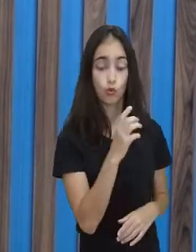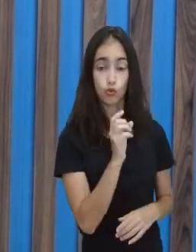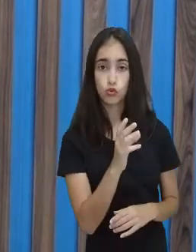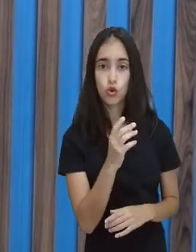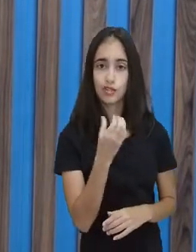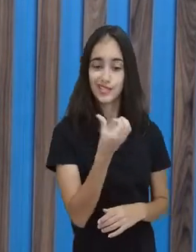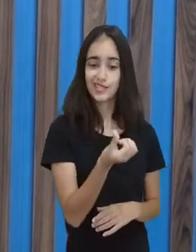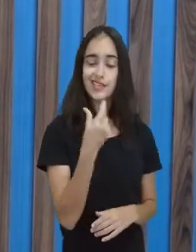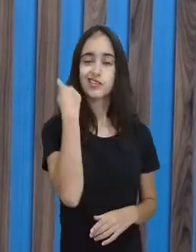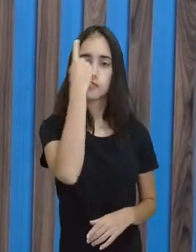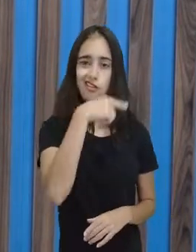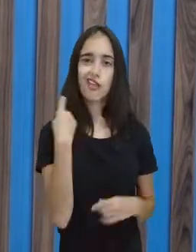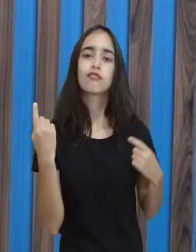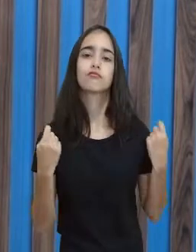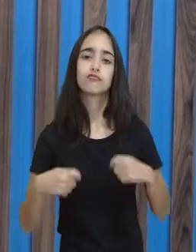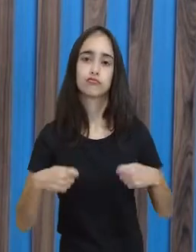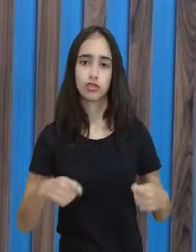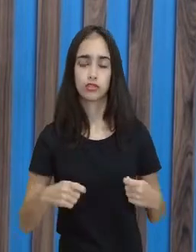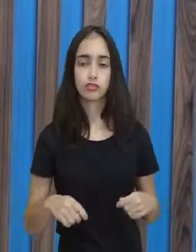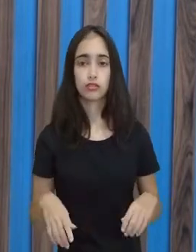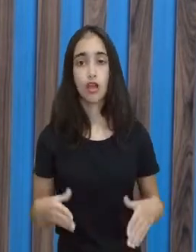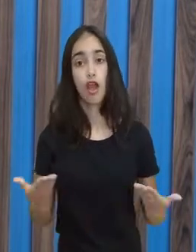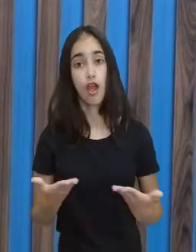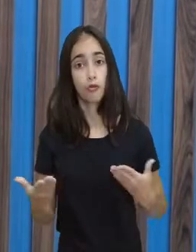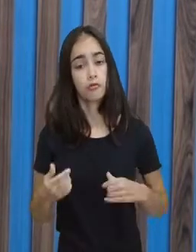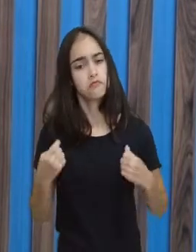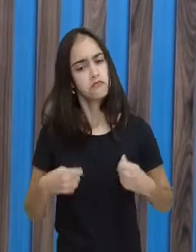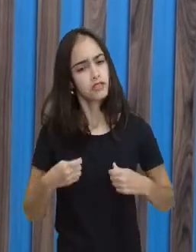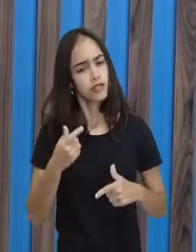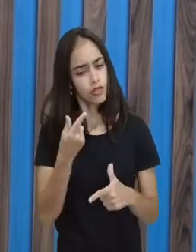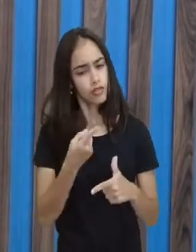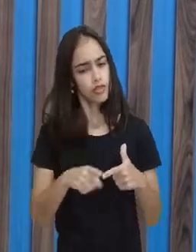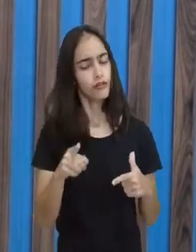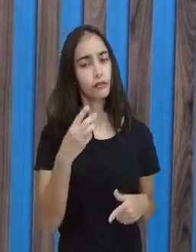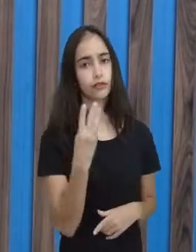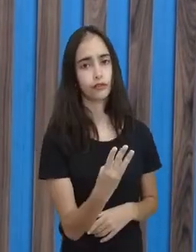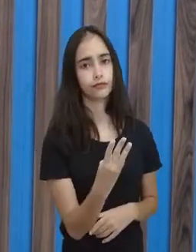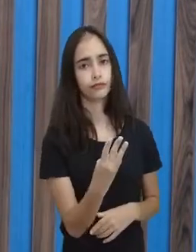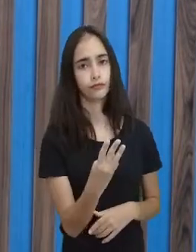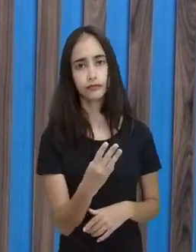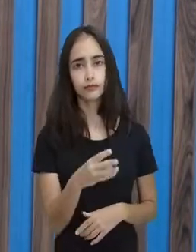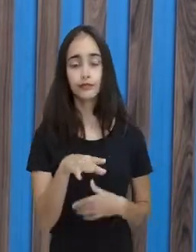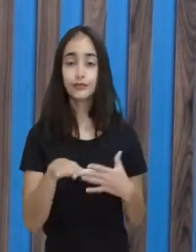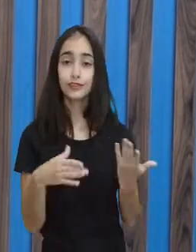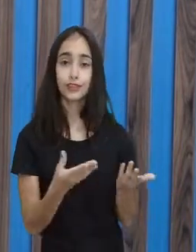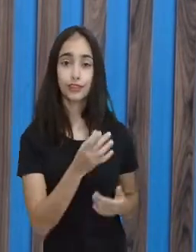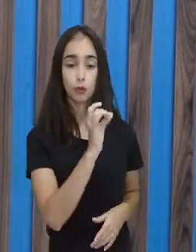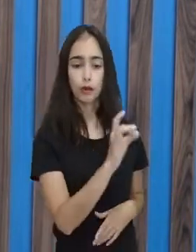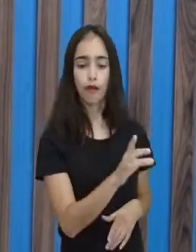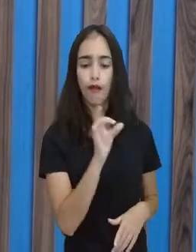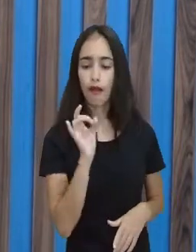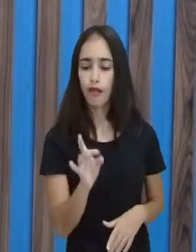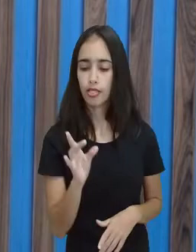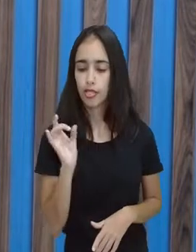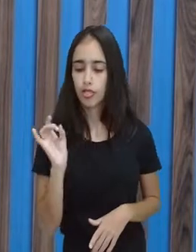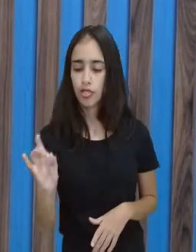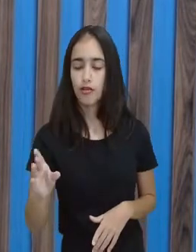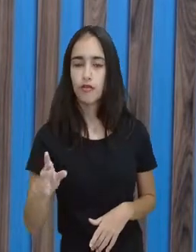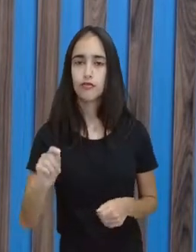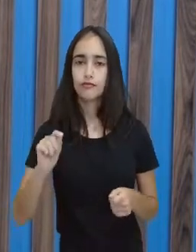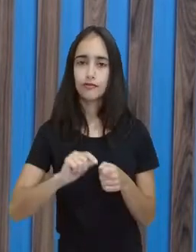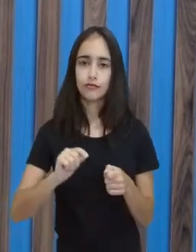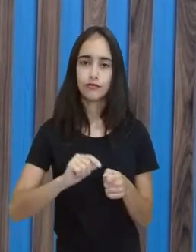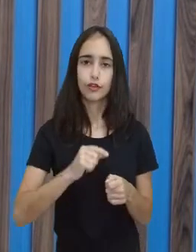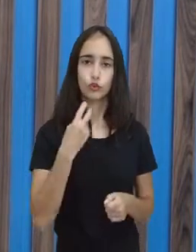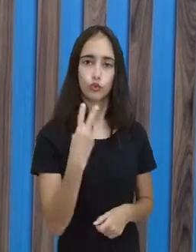horas. Eu vou dividir esse tempo pelos três. Então, cada um deles vai fazer dois.